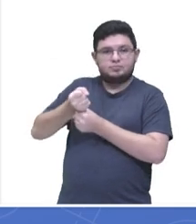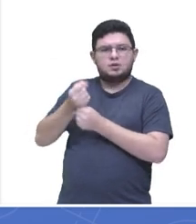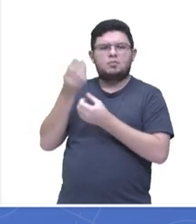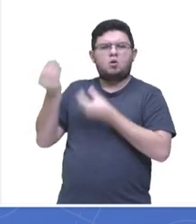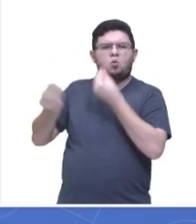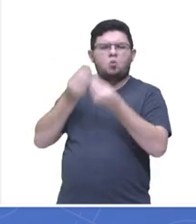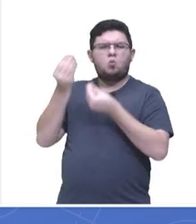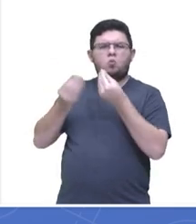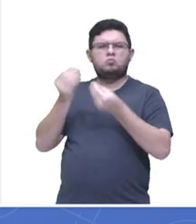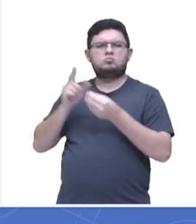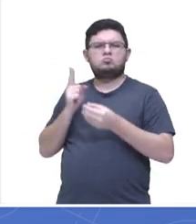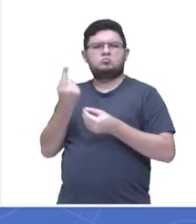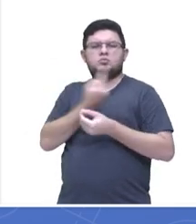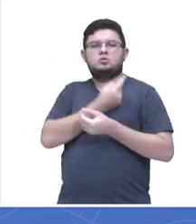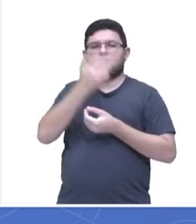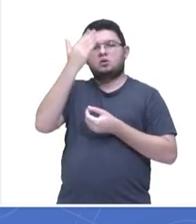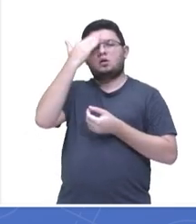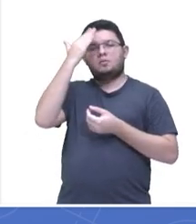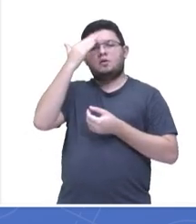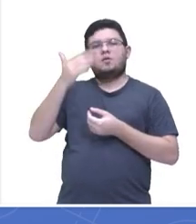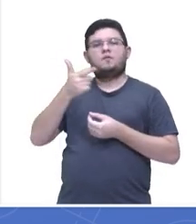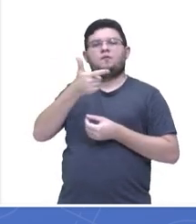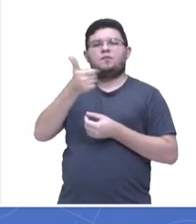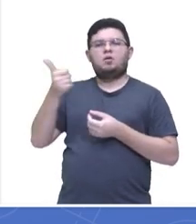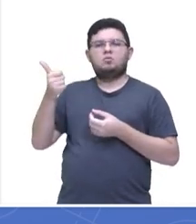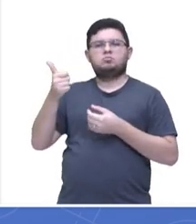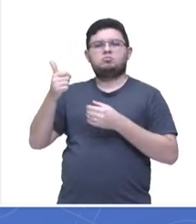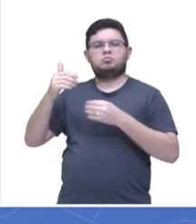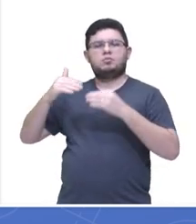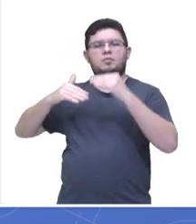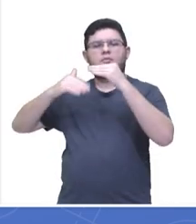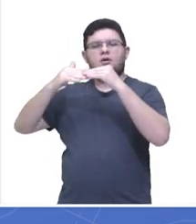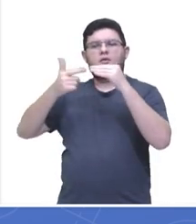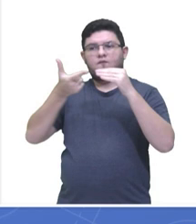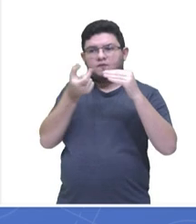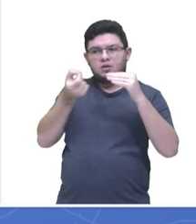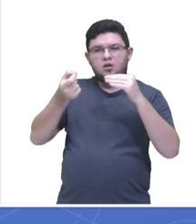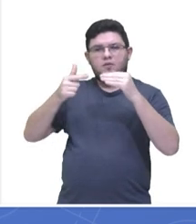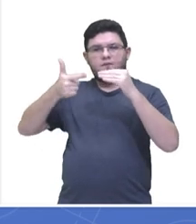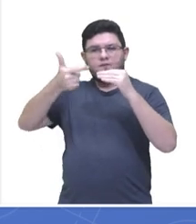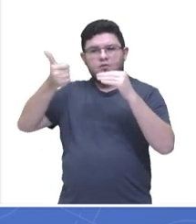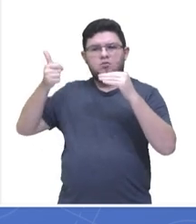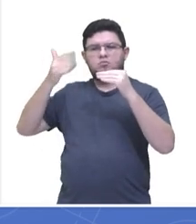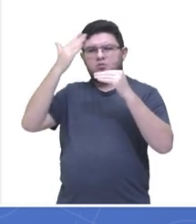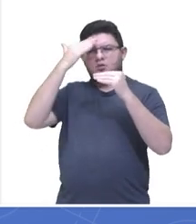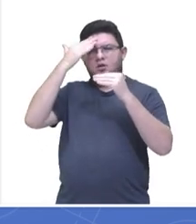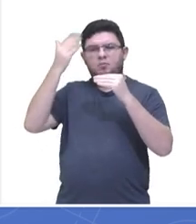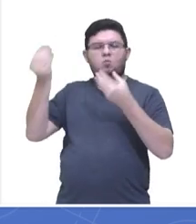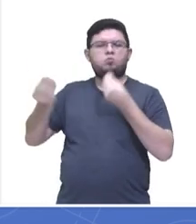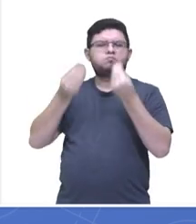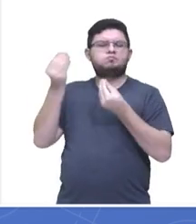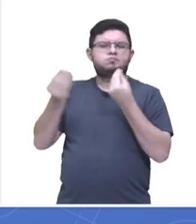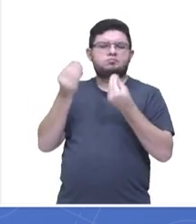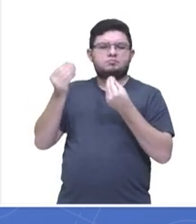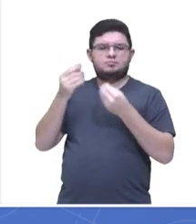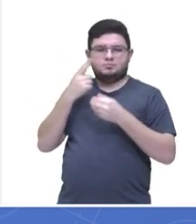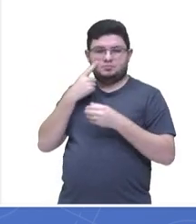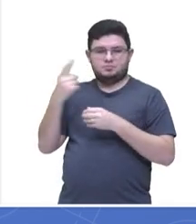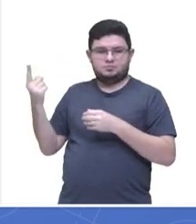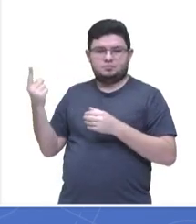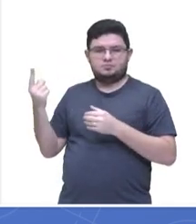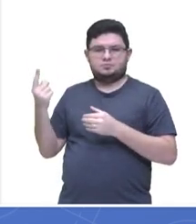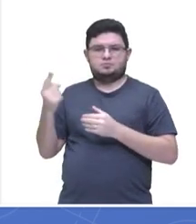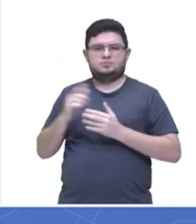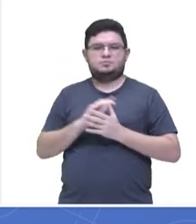faz para identificar esta 20ª nota e esta 21ª nota? Vamos verificar aqui embaixo, gente.